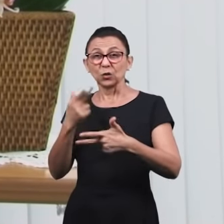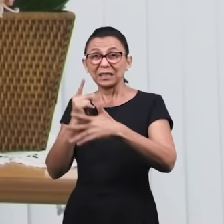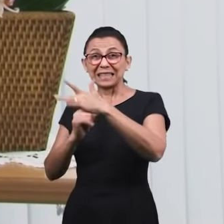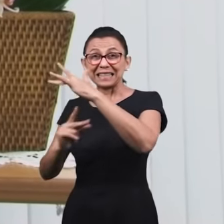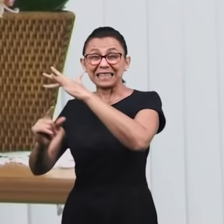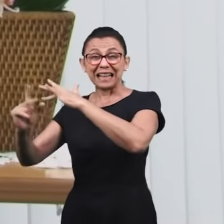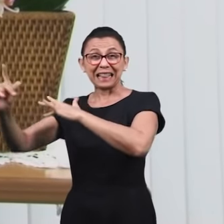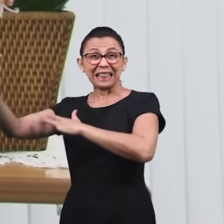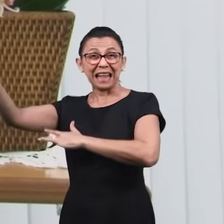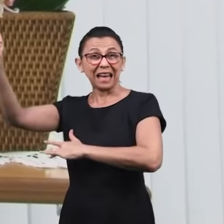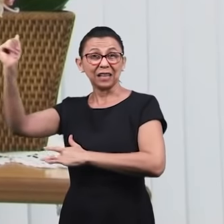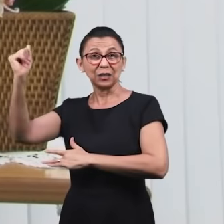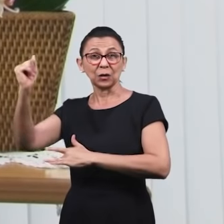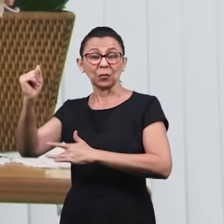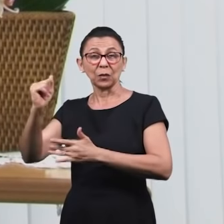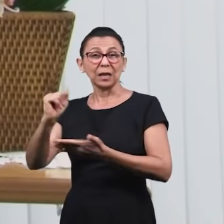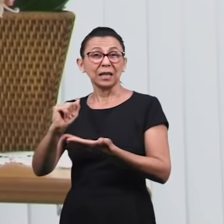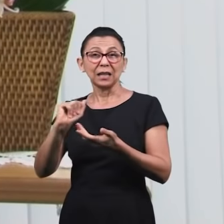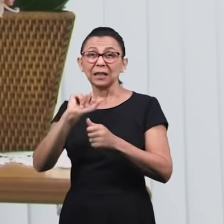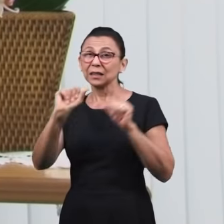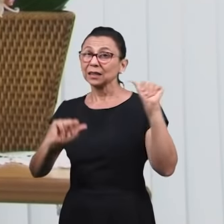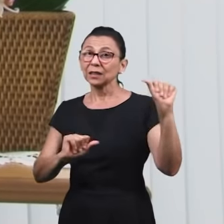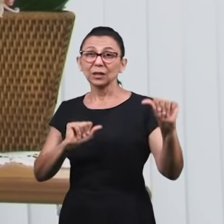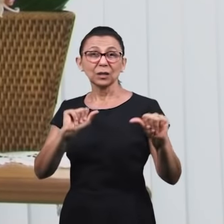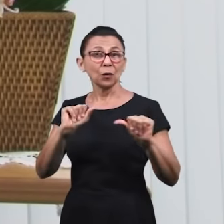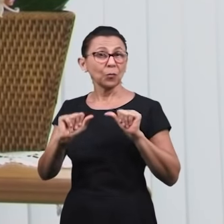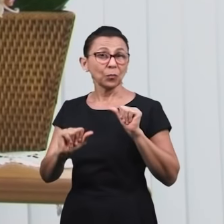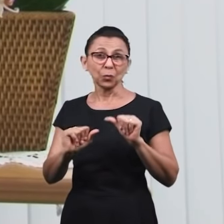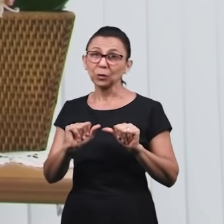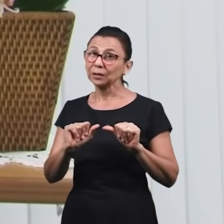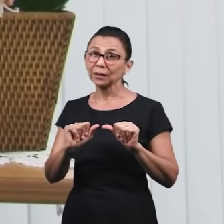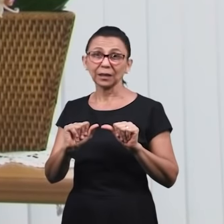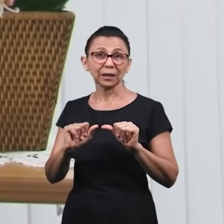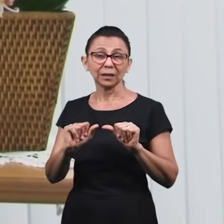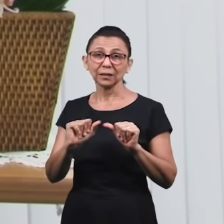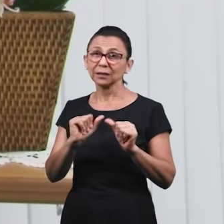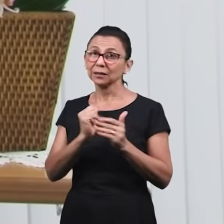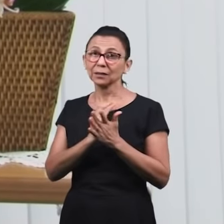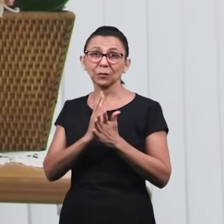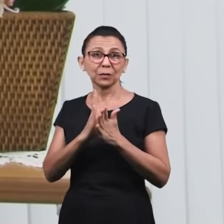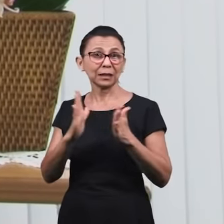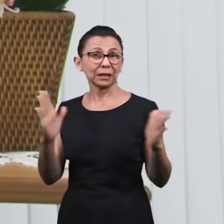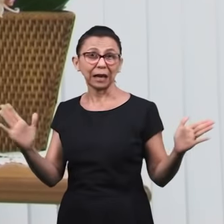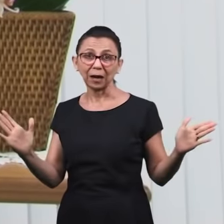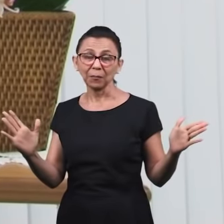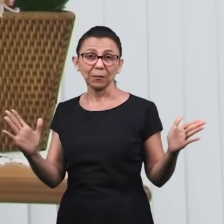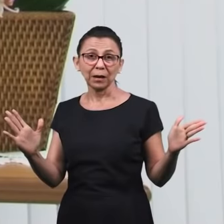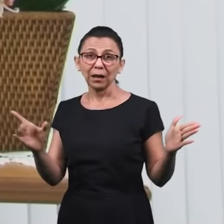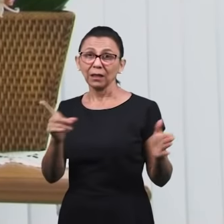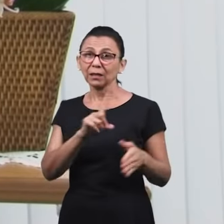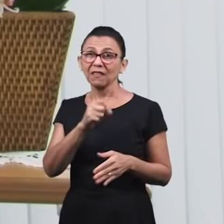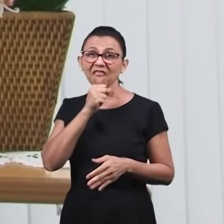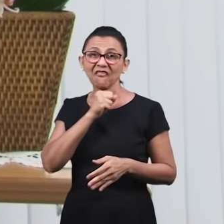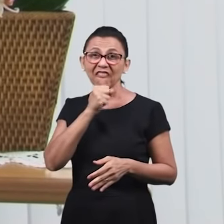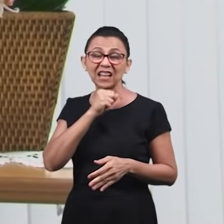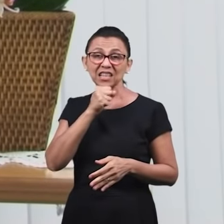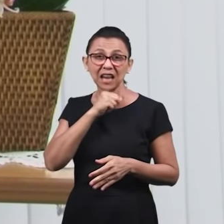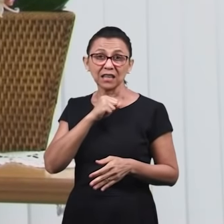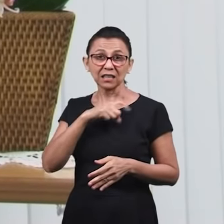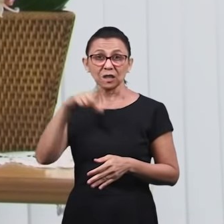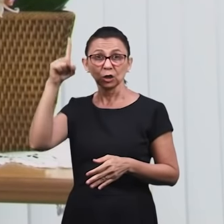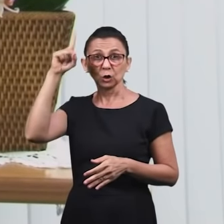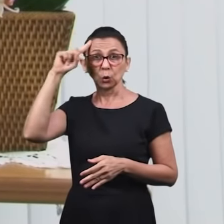porque o que é eterno não se desgasta, louvado seja o nome do Senhor, o que é eterno não se corrói, o que é eterno não